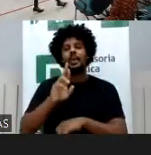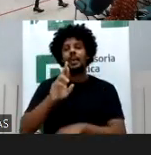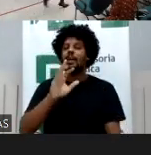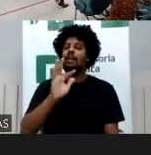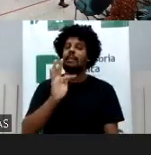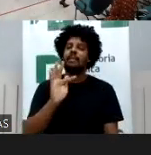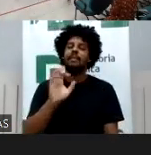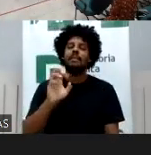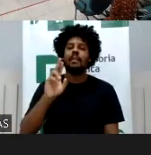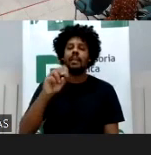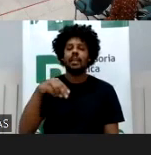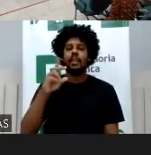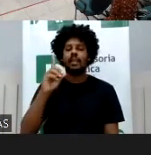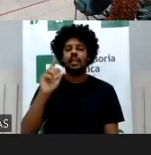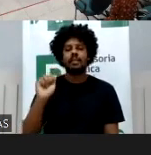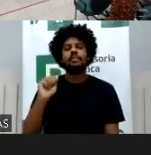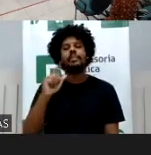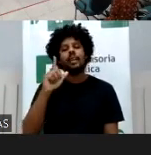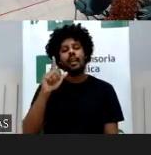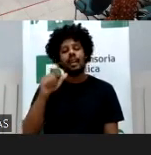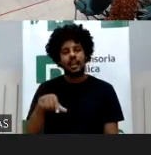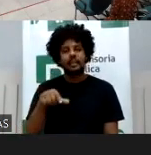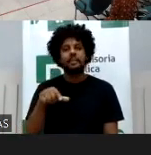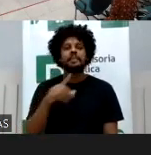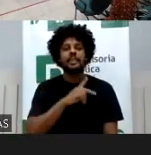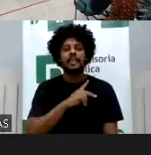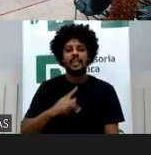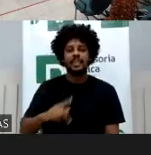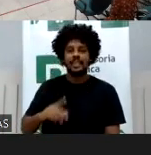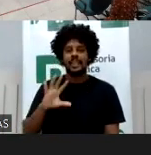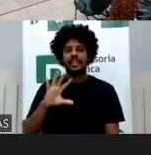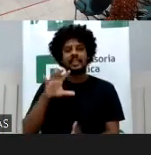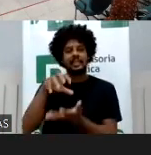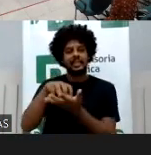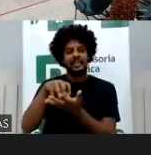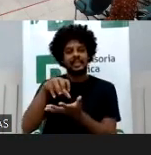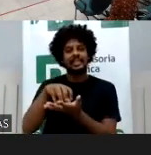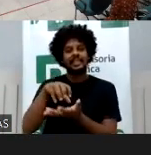Barreto, nossa presidente do IBDEFAM, do estado, da Bahia, né?